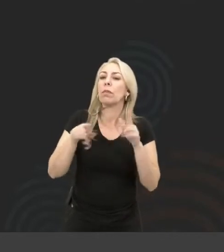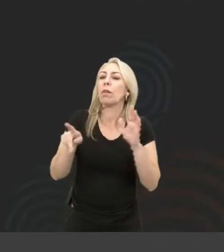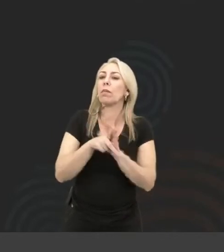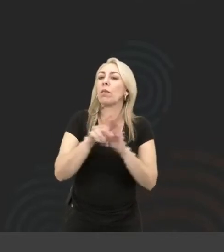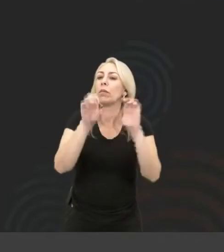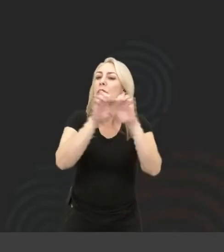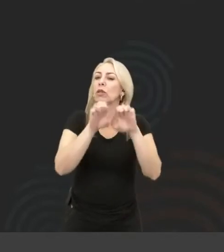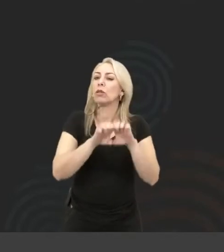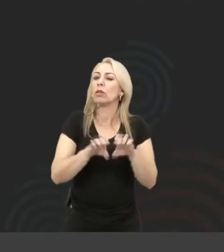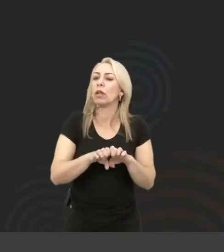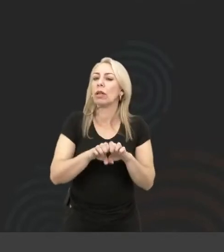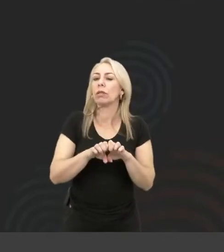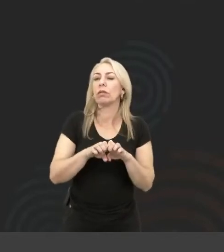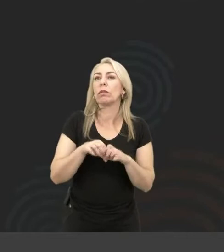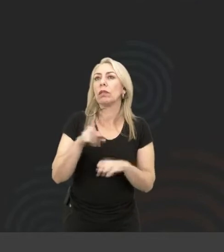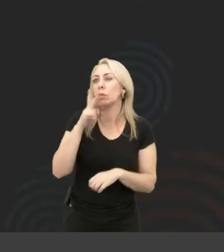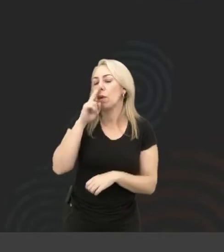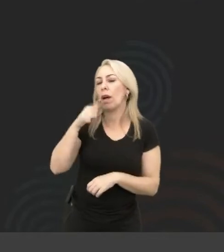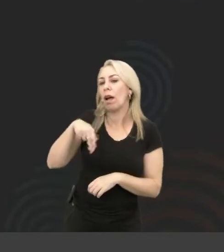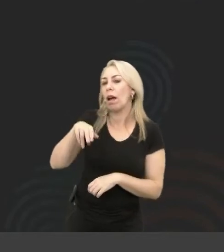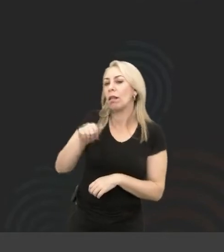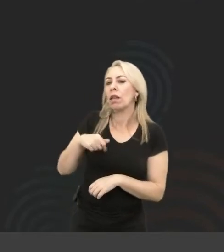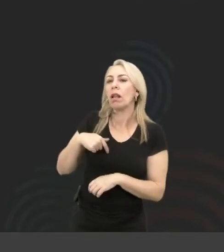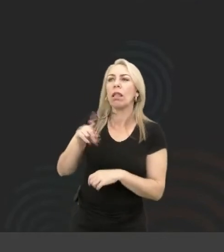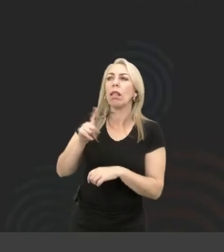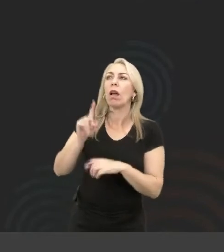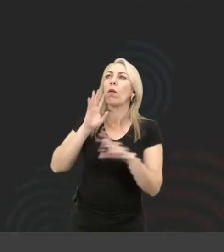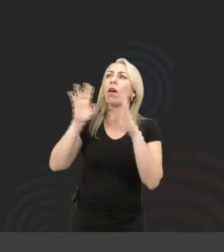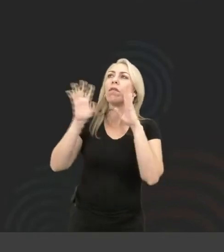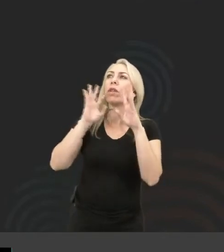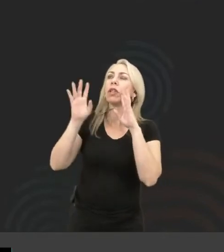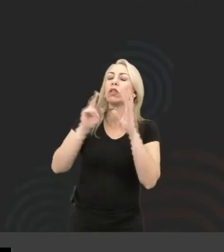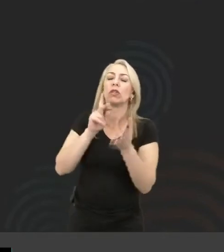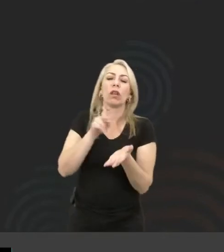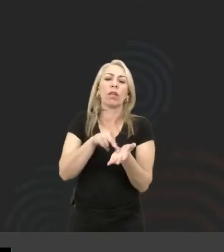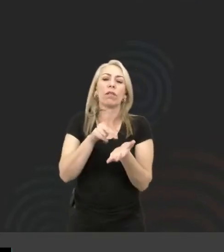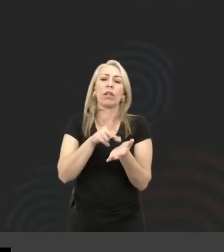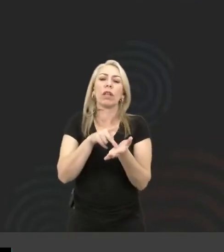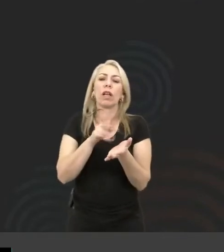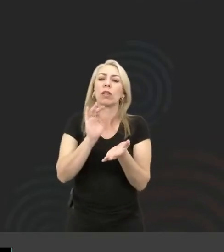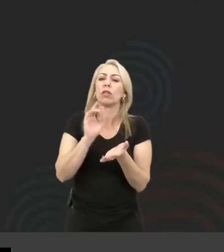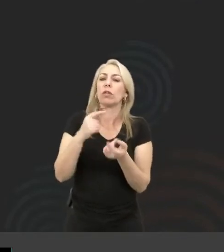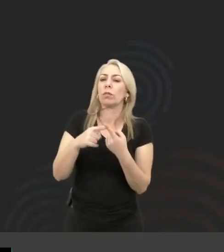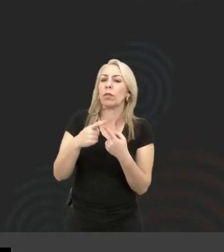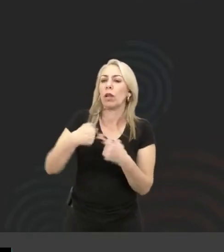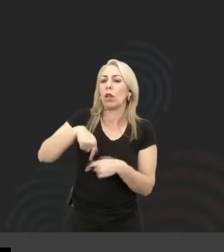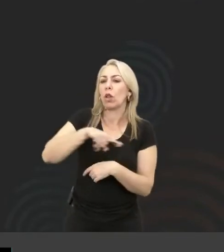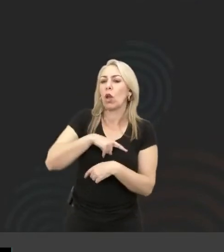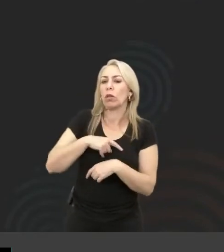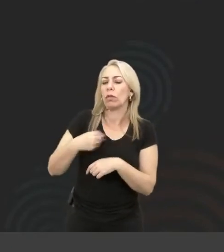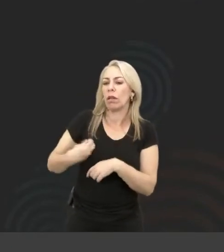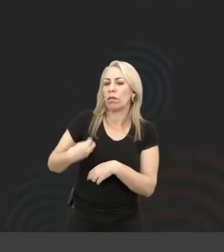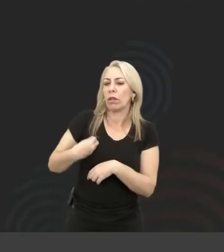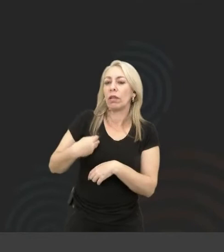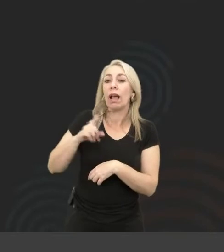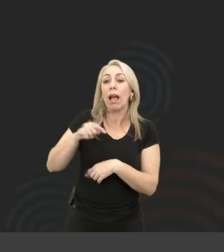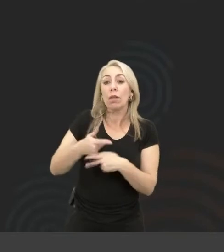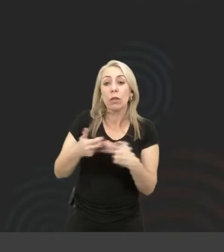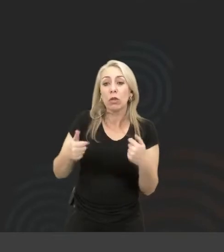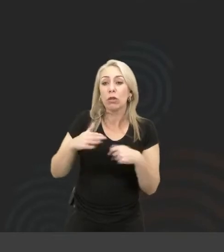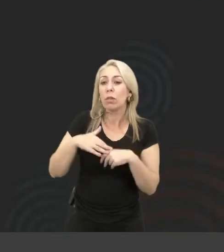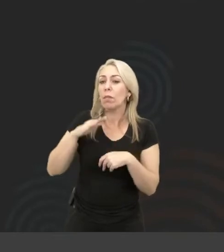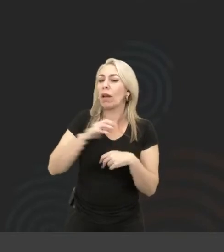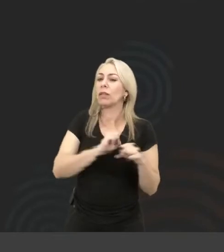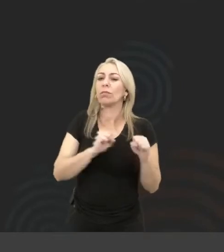então não ficar bem o que a Ana falou, né? Não ficar refletindo a verdade só pela nossa jornada é uma das coisas